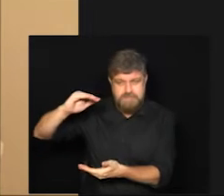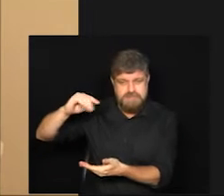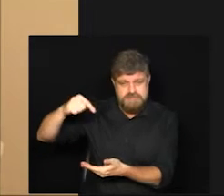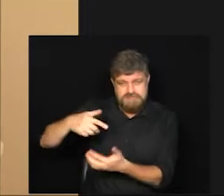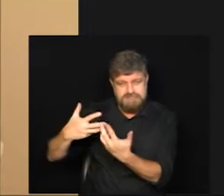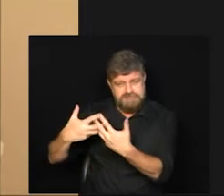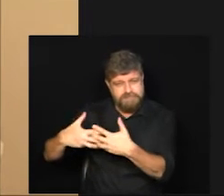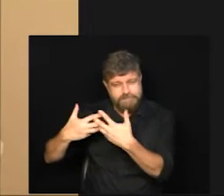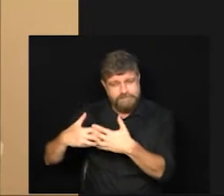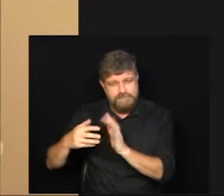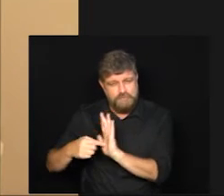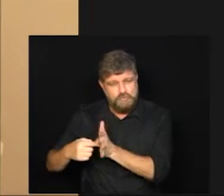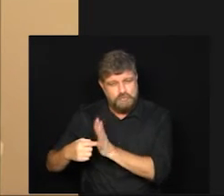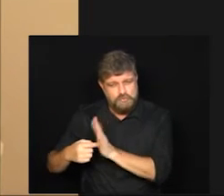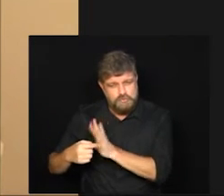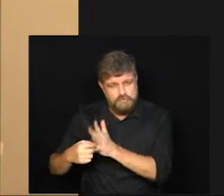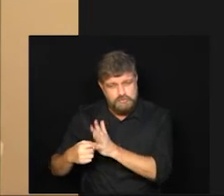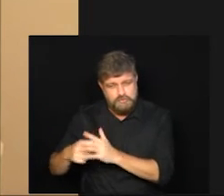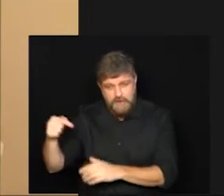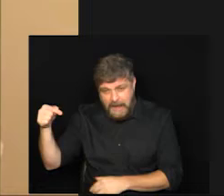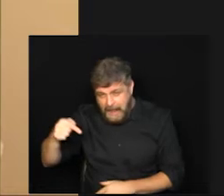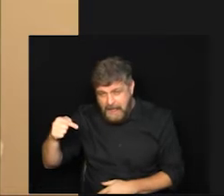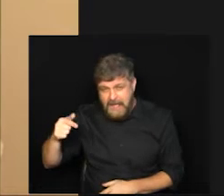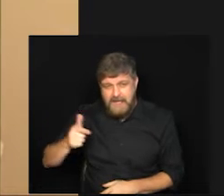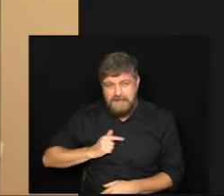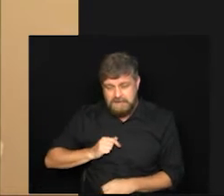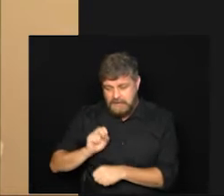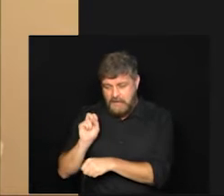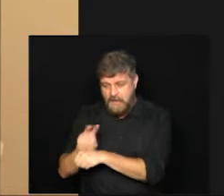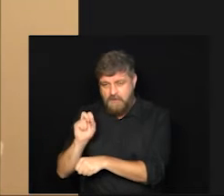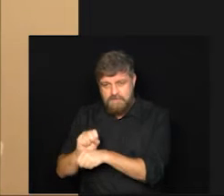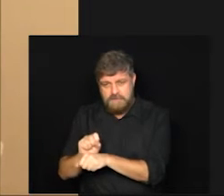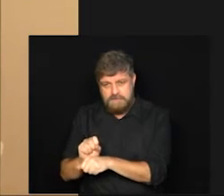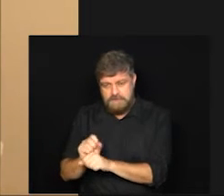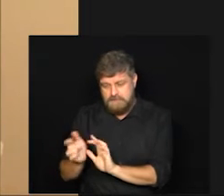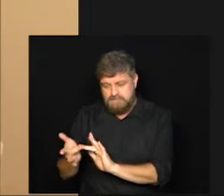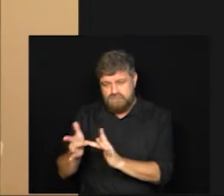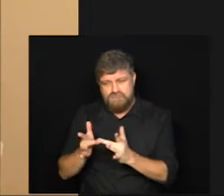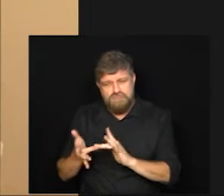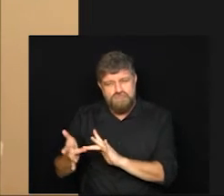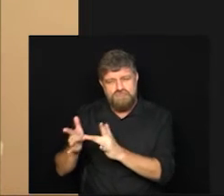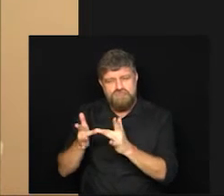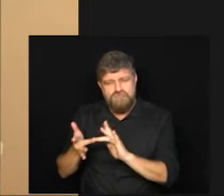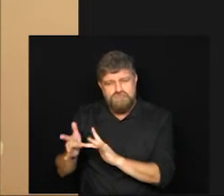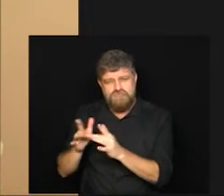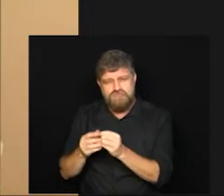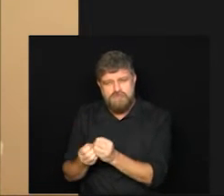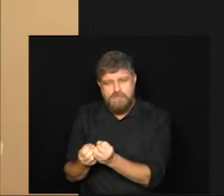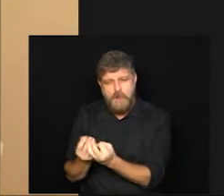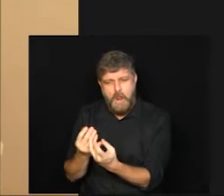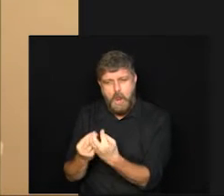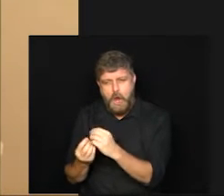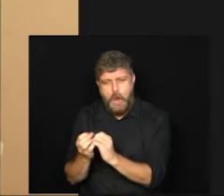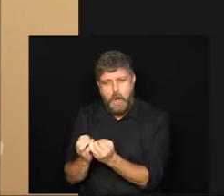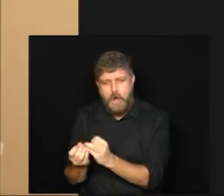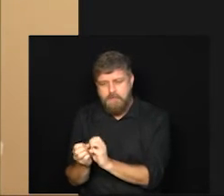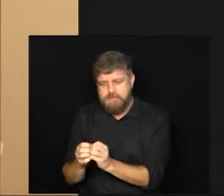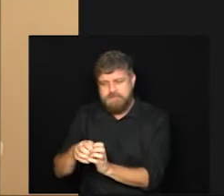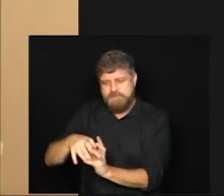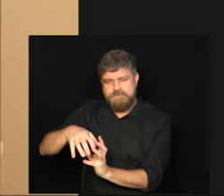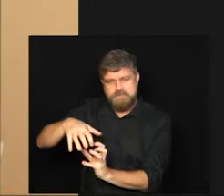baldes ali com o alimento pra aquele vírus se replicar o que ele precisa pra ele se replicar e manter